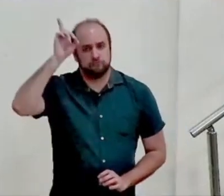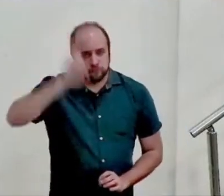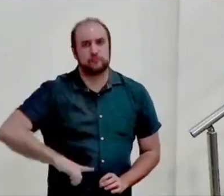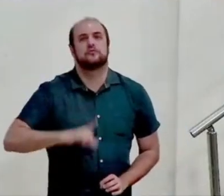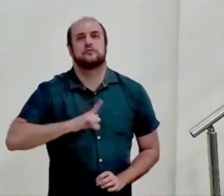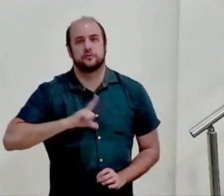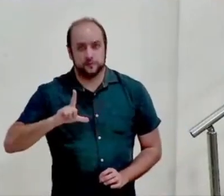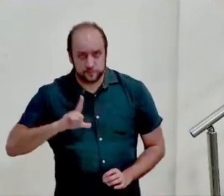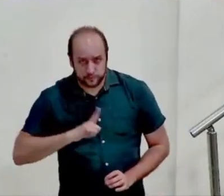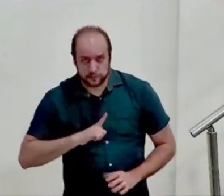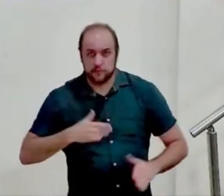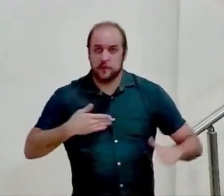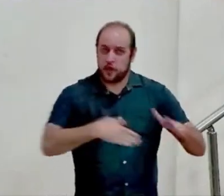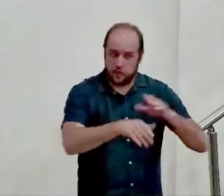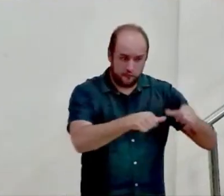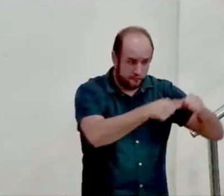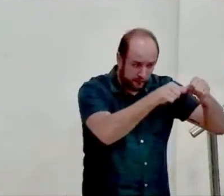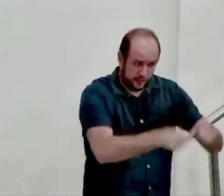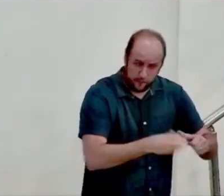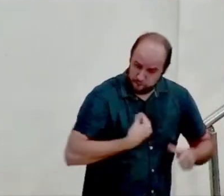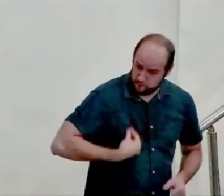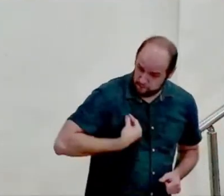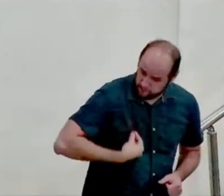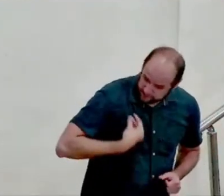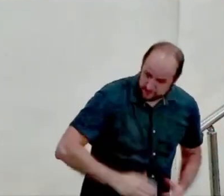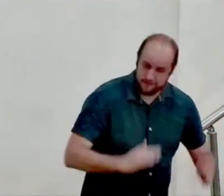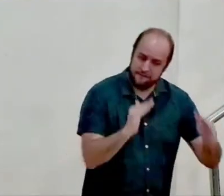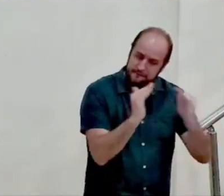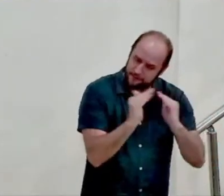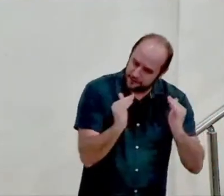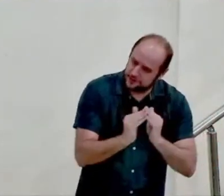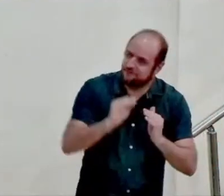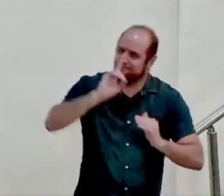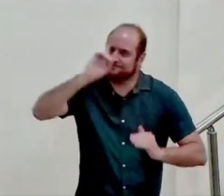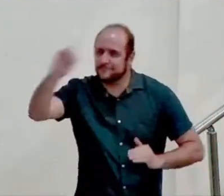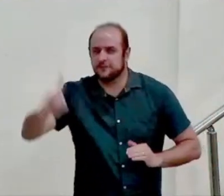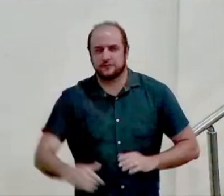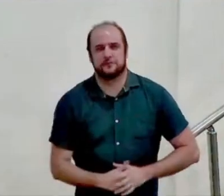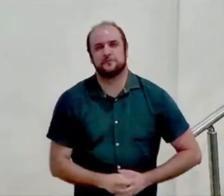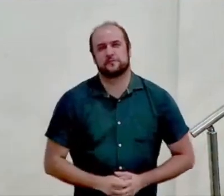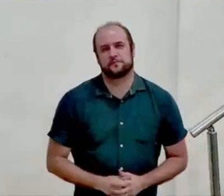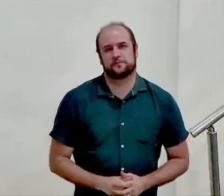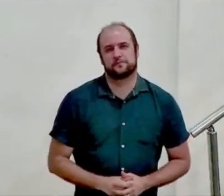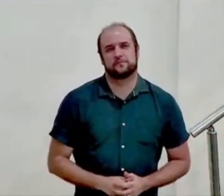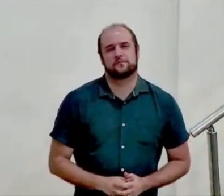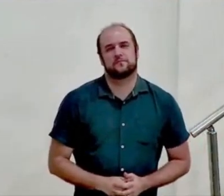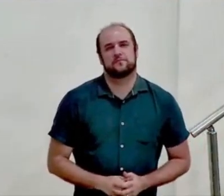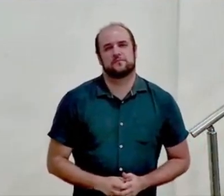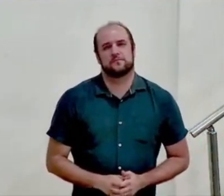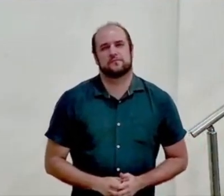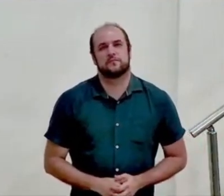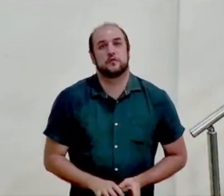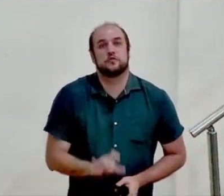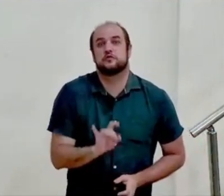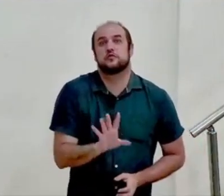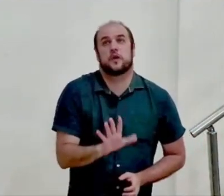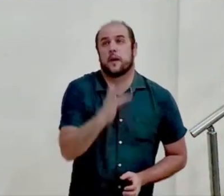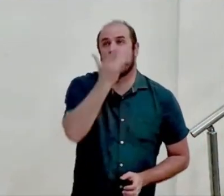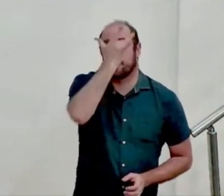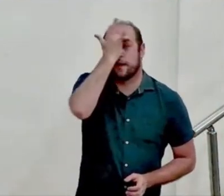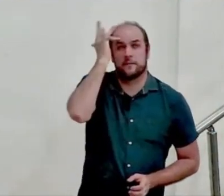um hóspede, de morar na casa do Senhor. somente uma pessoa